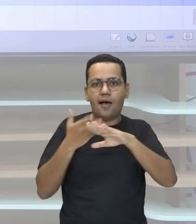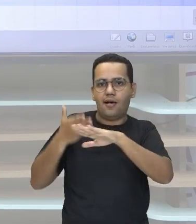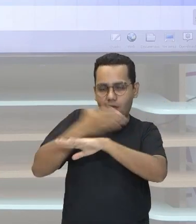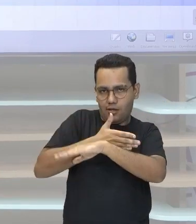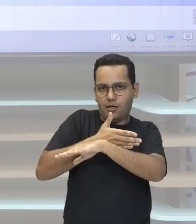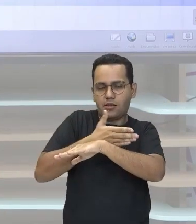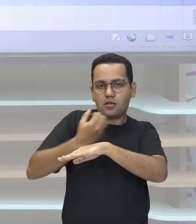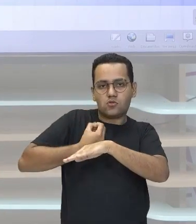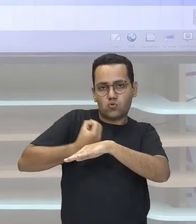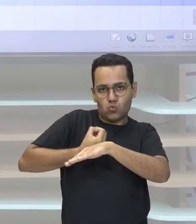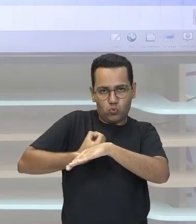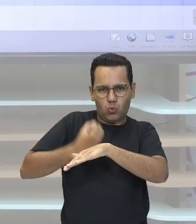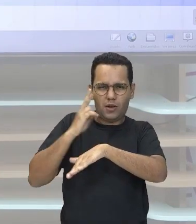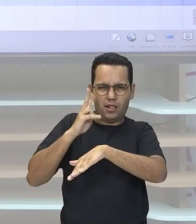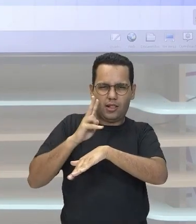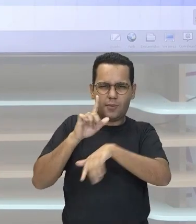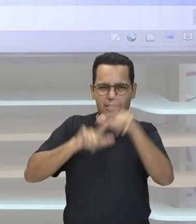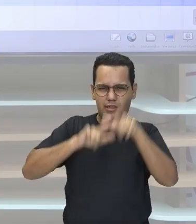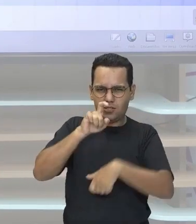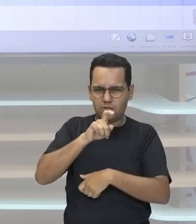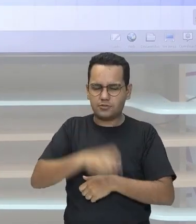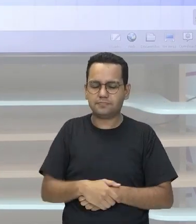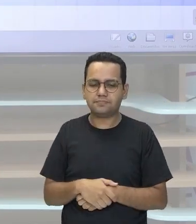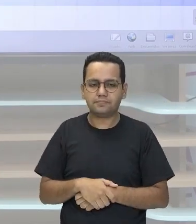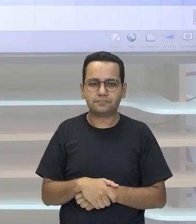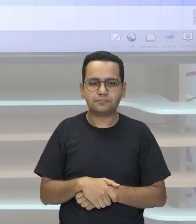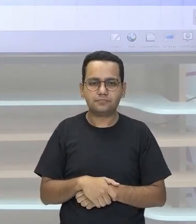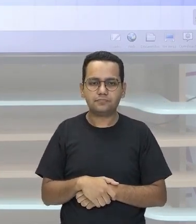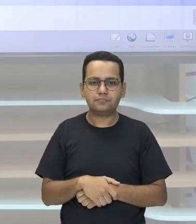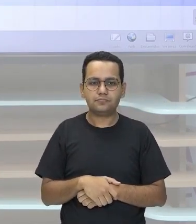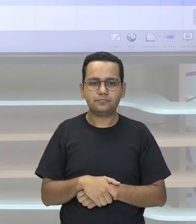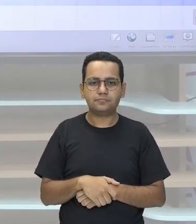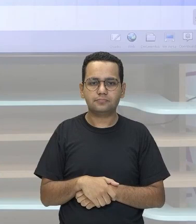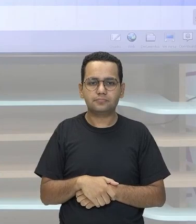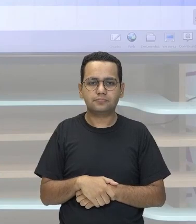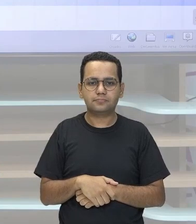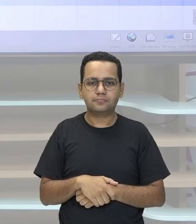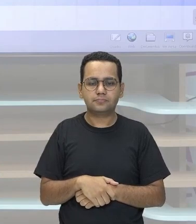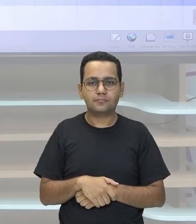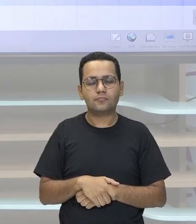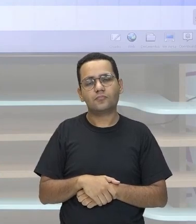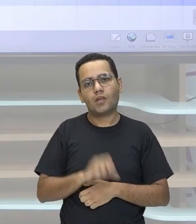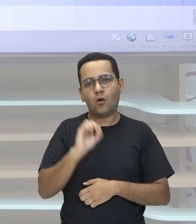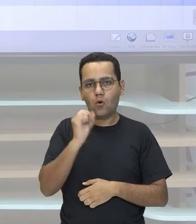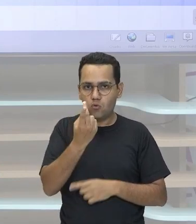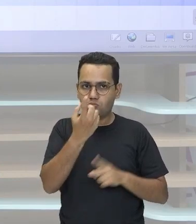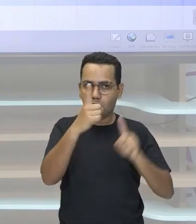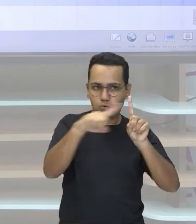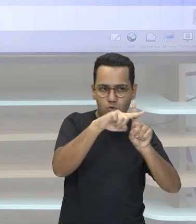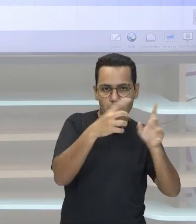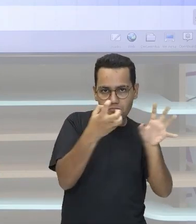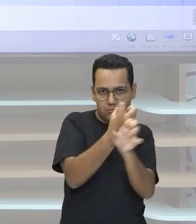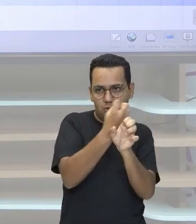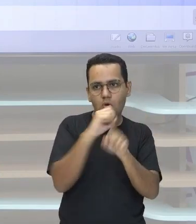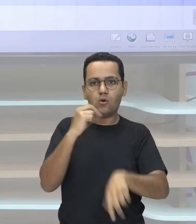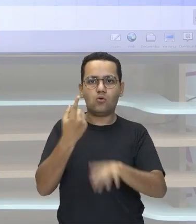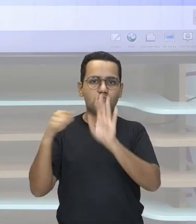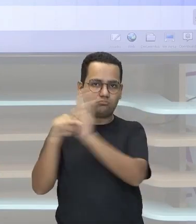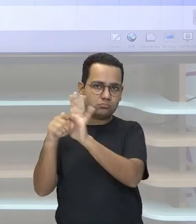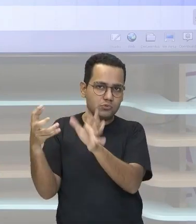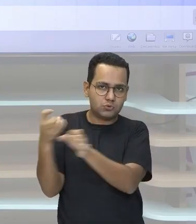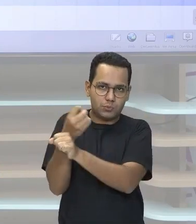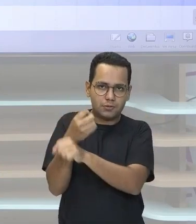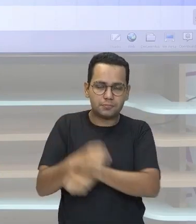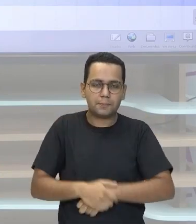na frente Da potência de base 10 Ou você vai adicionar Ou você vai Subtrair Certo? Agora